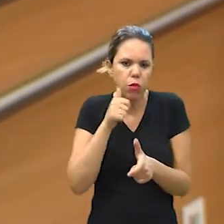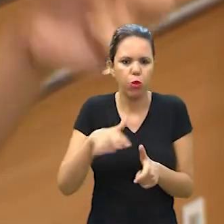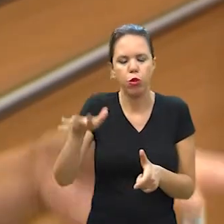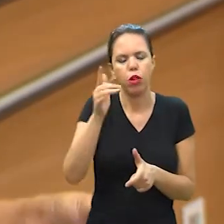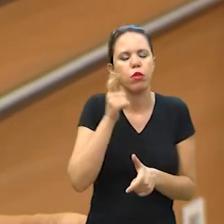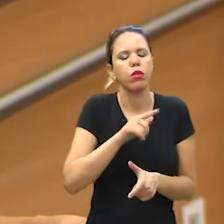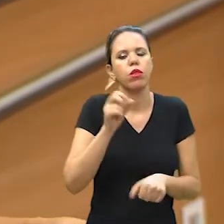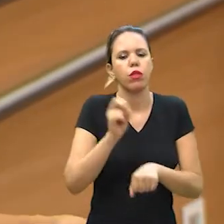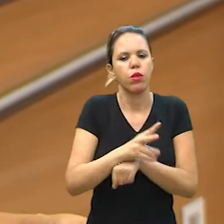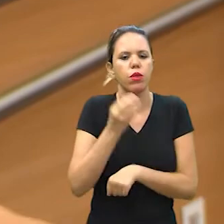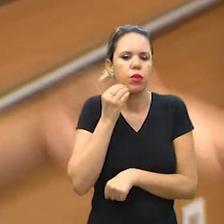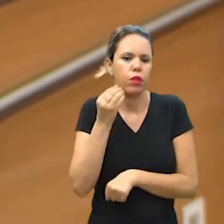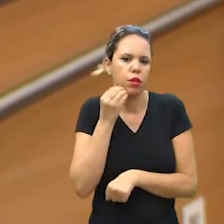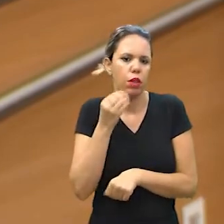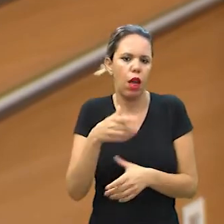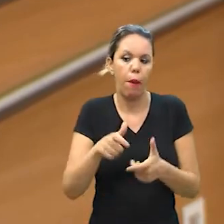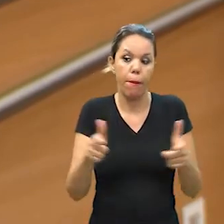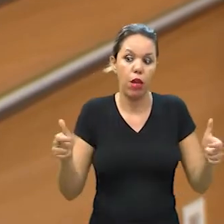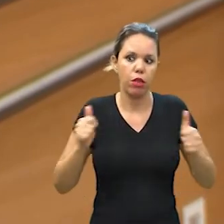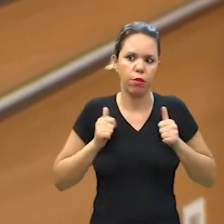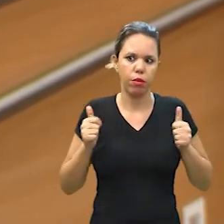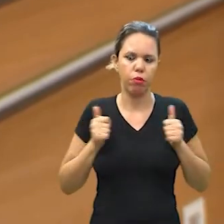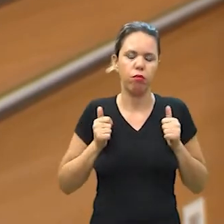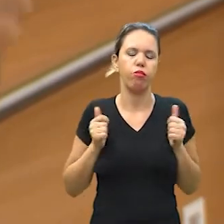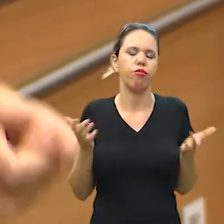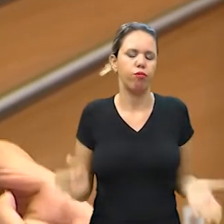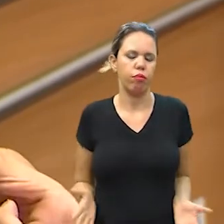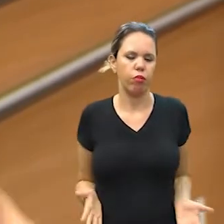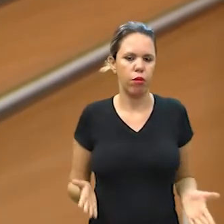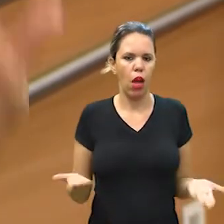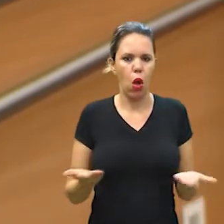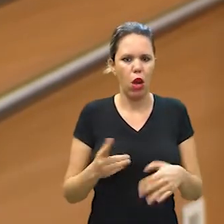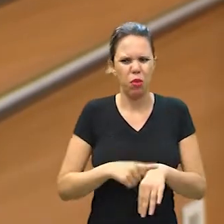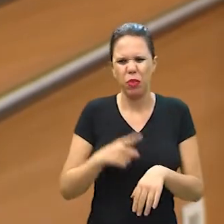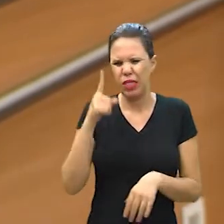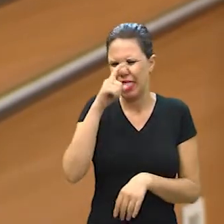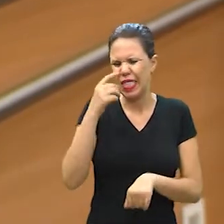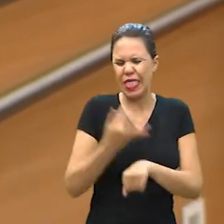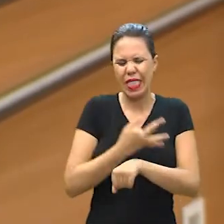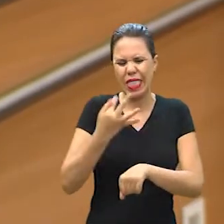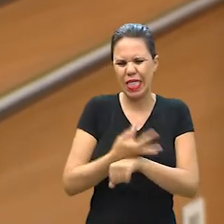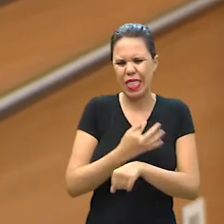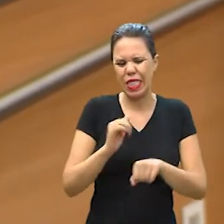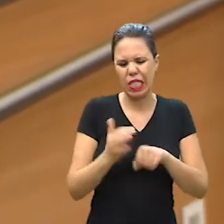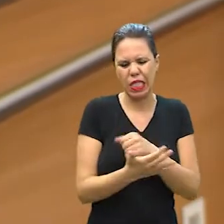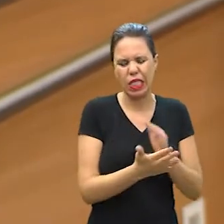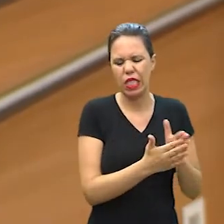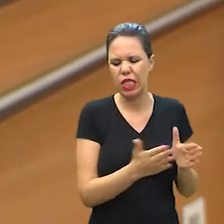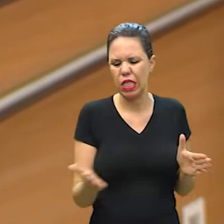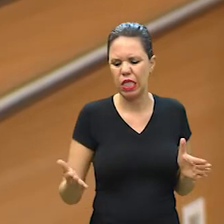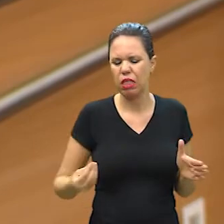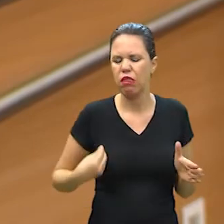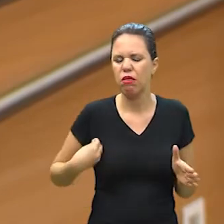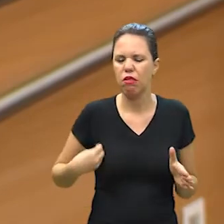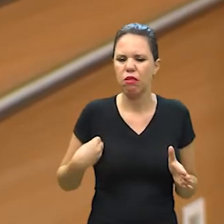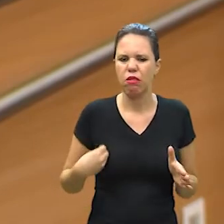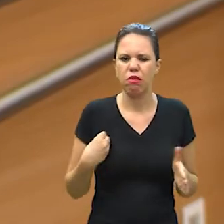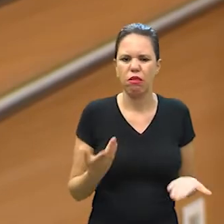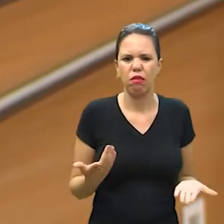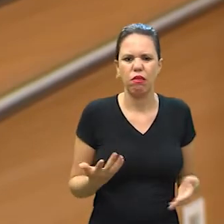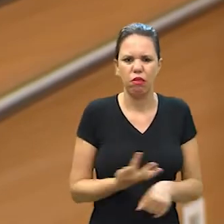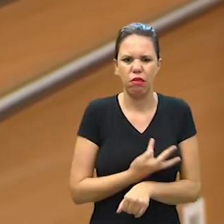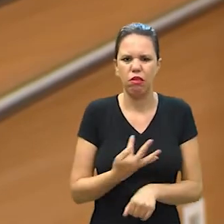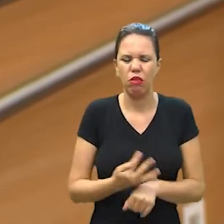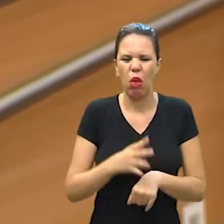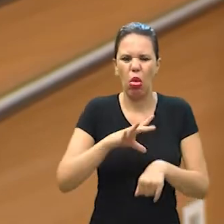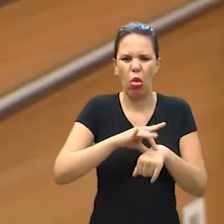foi menor para as mulheres, então as mulheres são maiores empregadas e a retomada mais lenta. Nesse momento crítico da pandemia, em que nós estamos aí